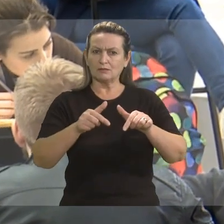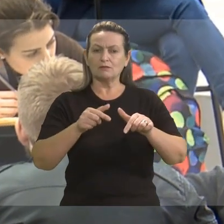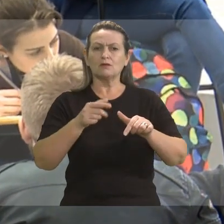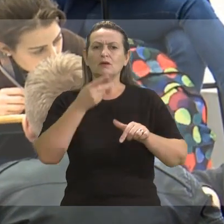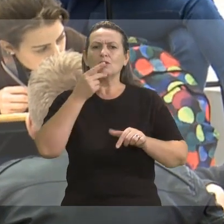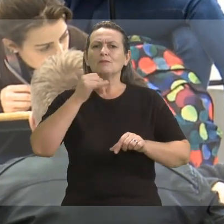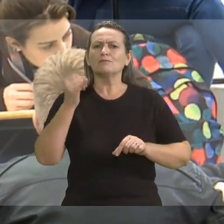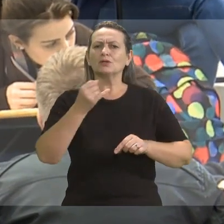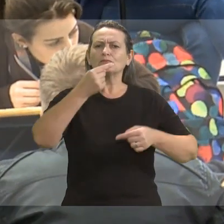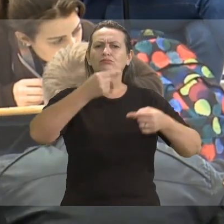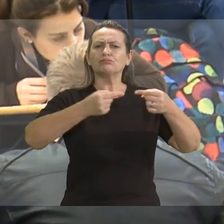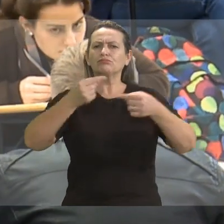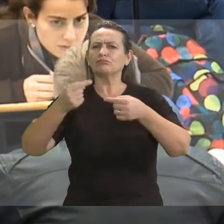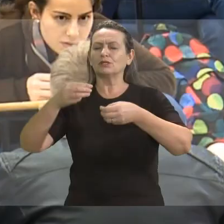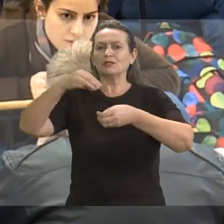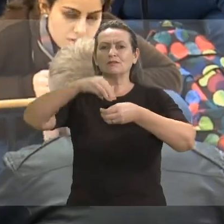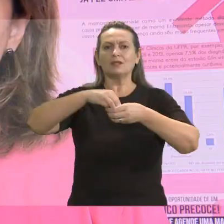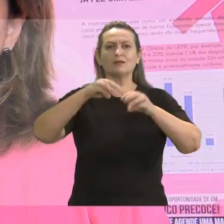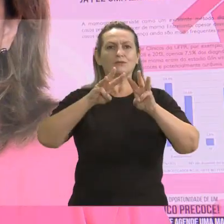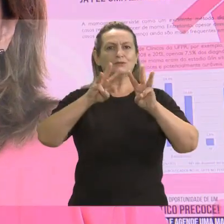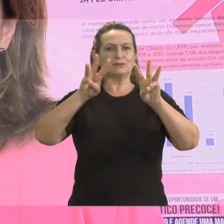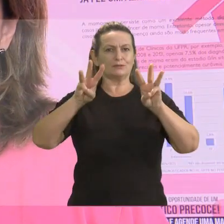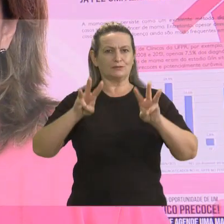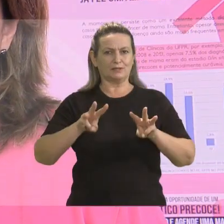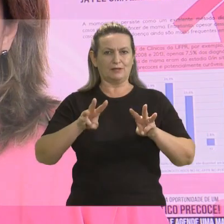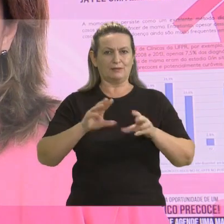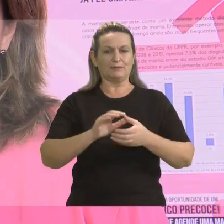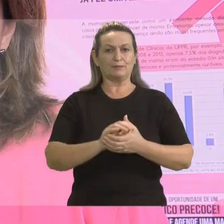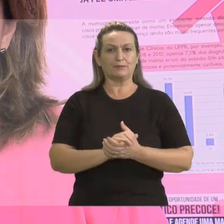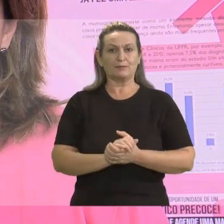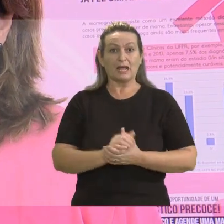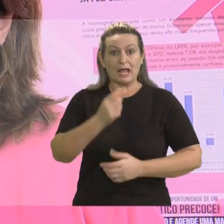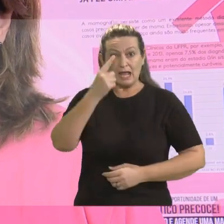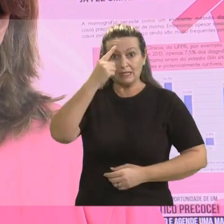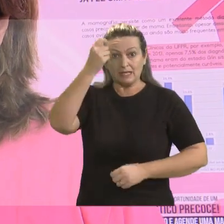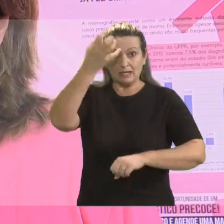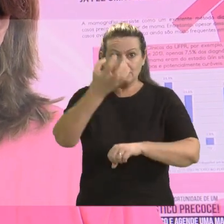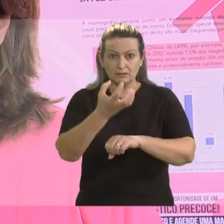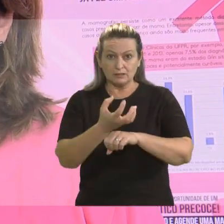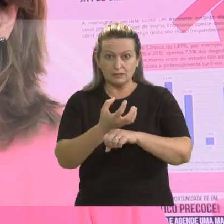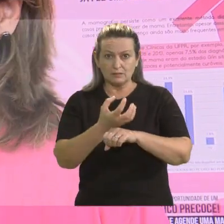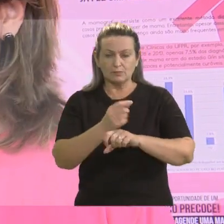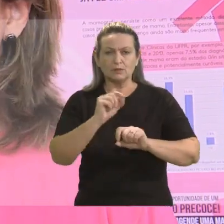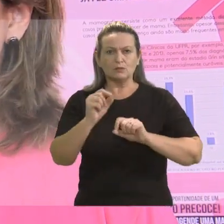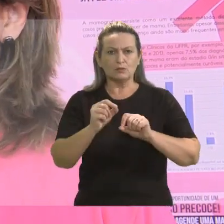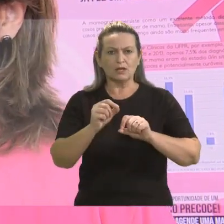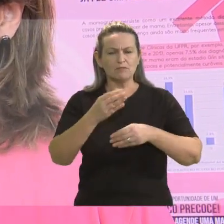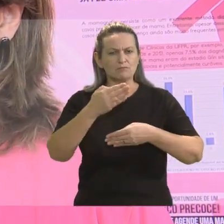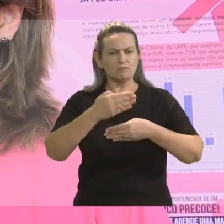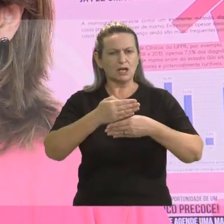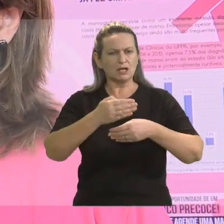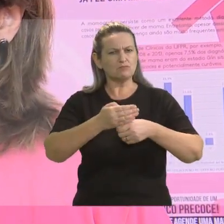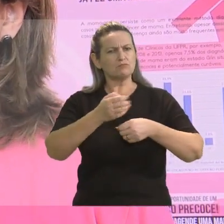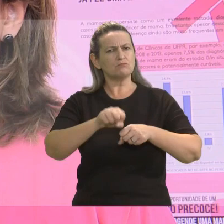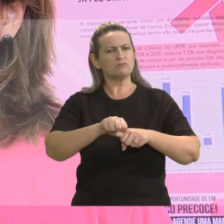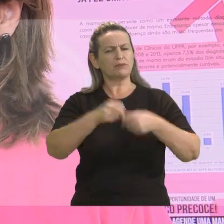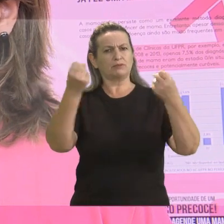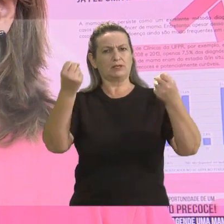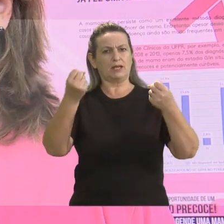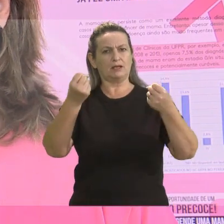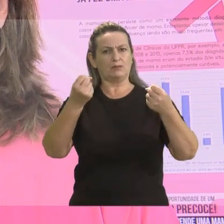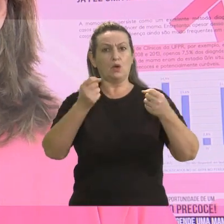doença para dentro da universidade. A ideia da disciplina surgiu justamente para a gente quebrar um pouco essa barreira, né?